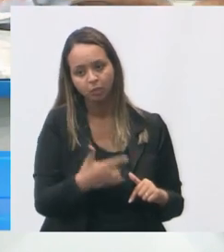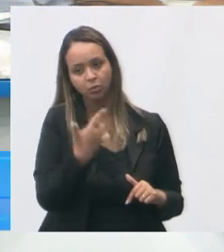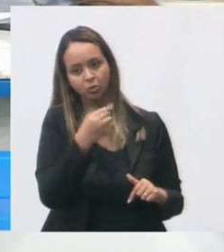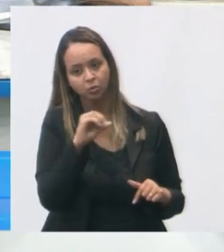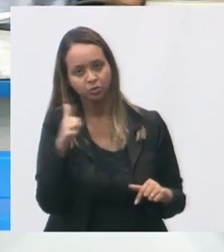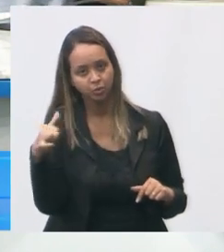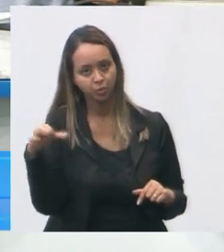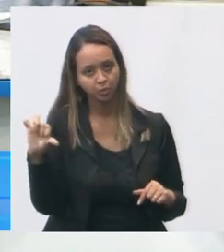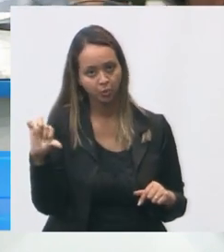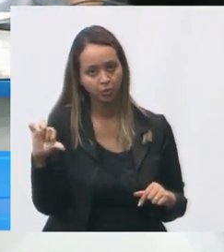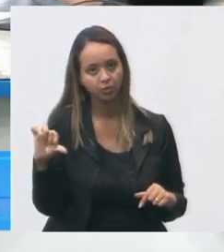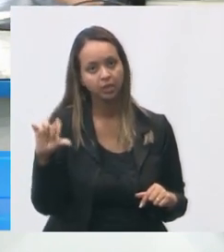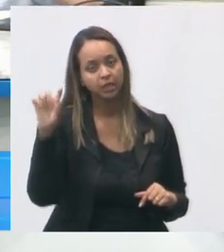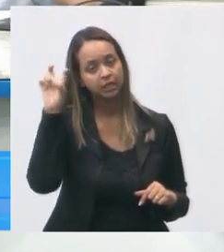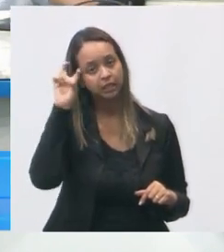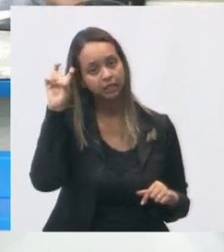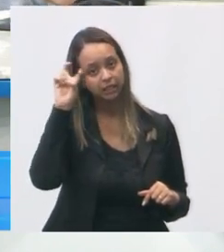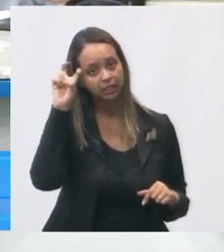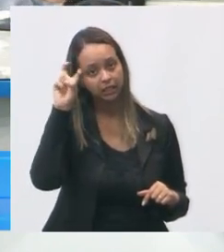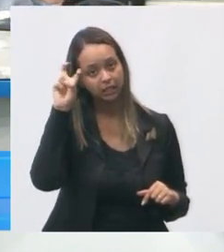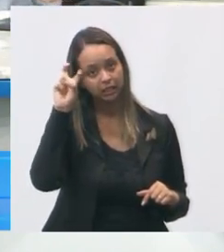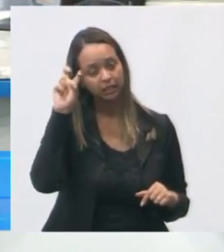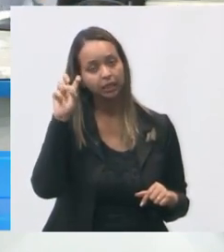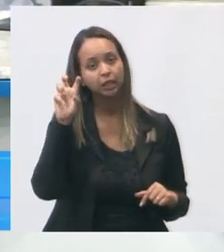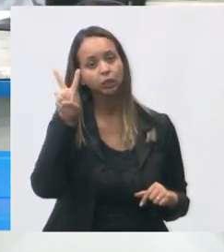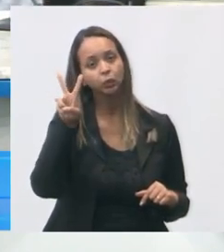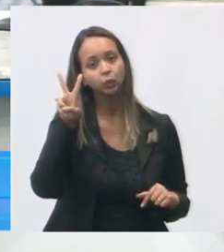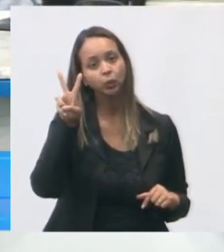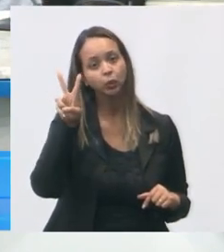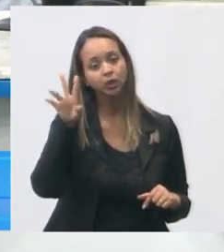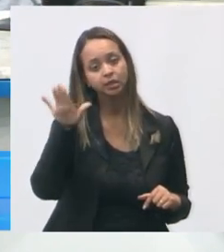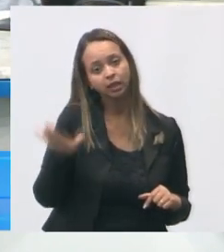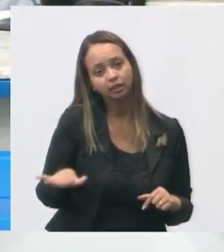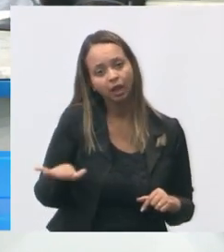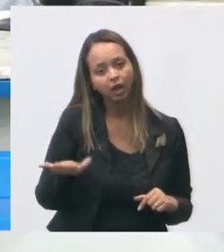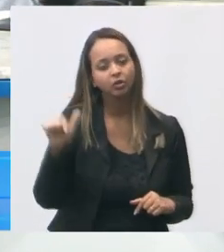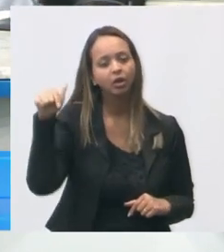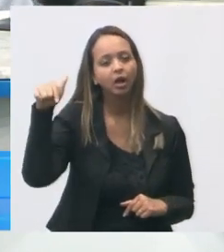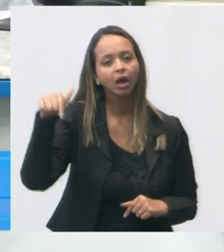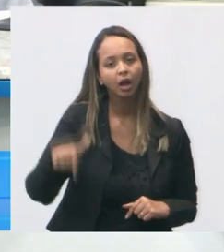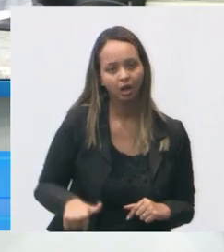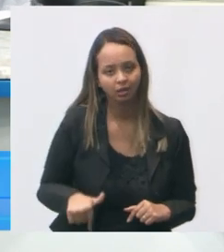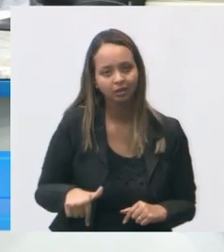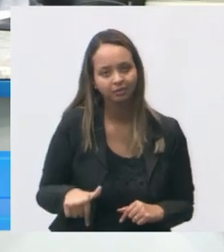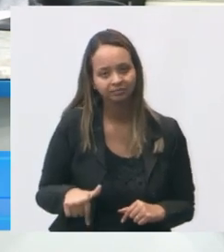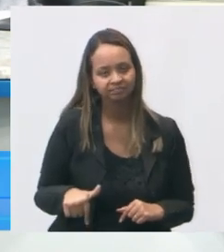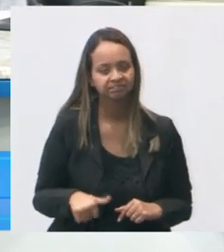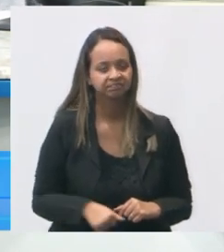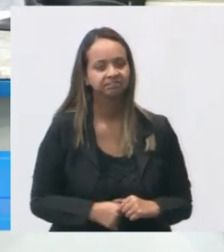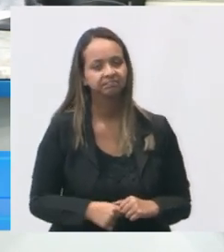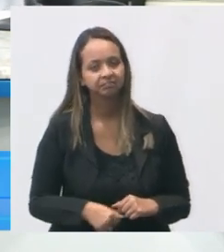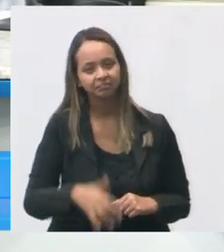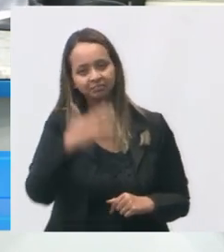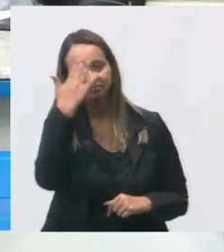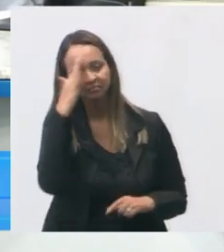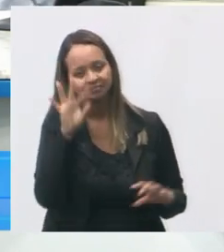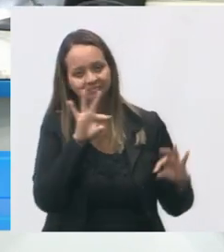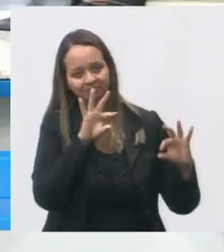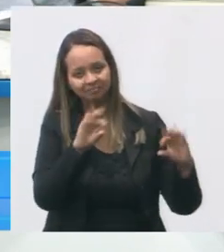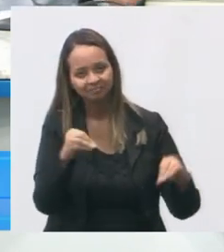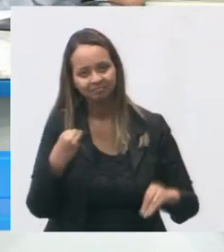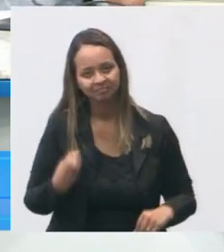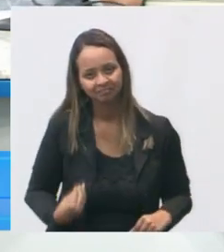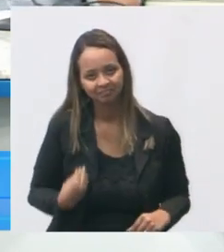uma quinta-feira às 14 horas aqui no plenário Mário Ortiz obrigado a todos pela